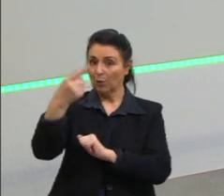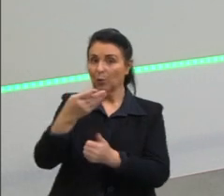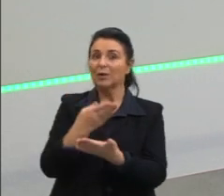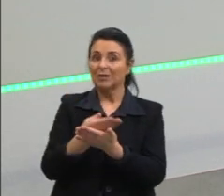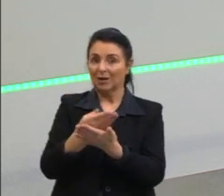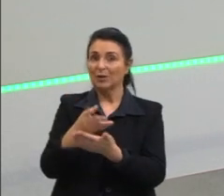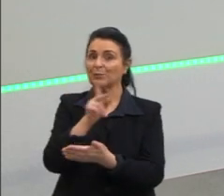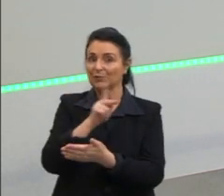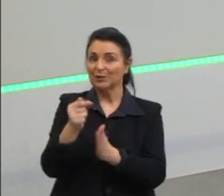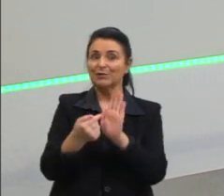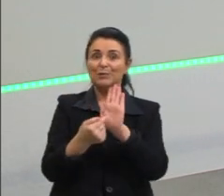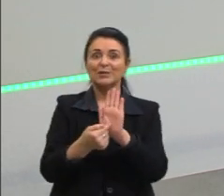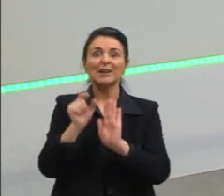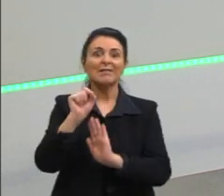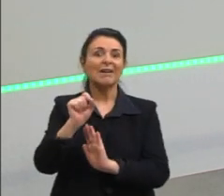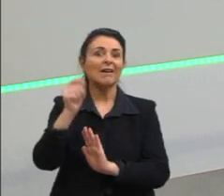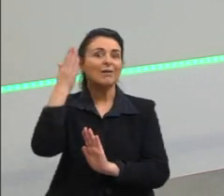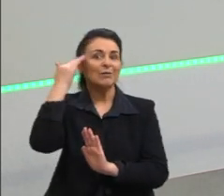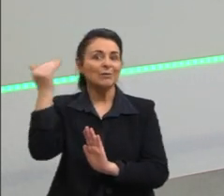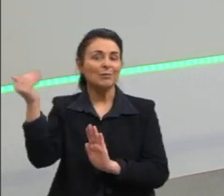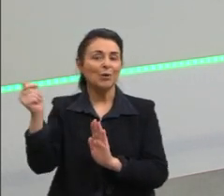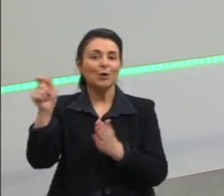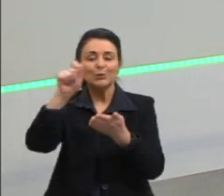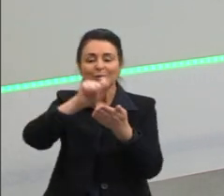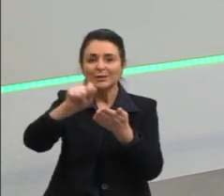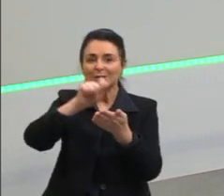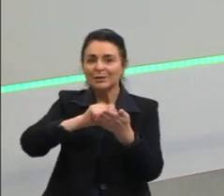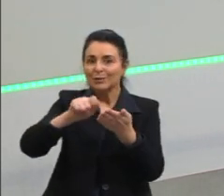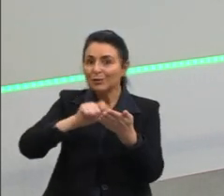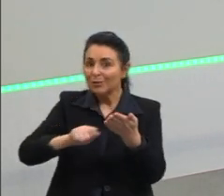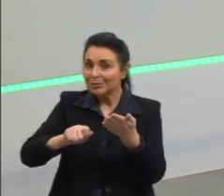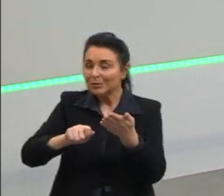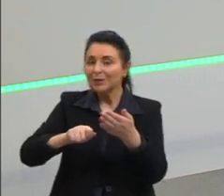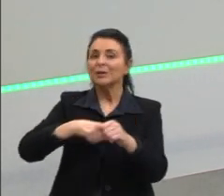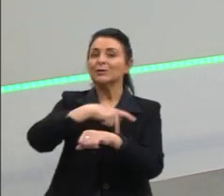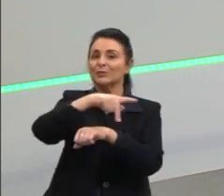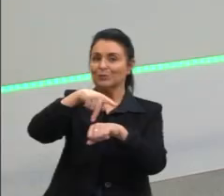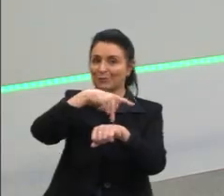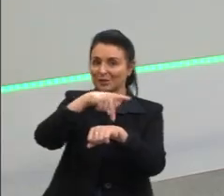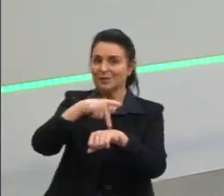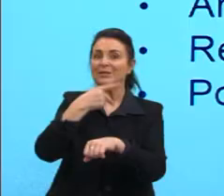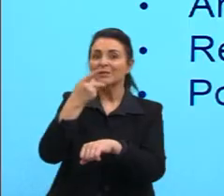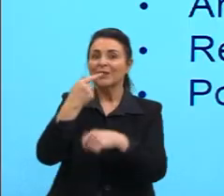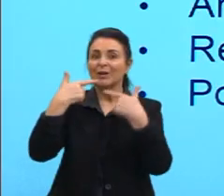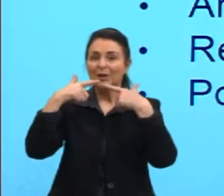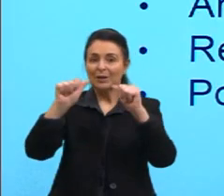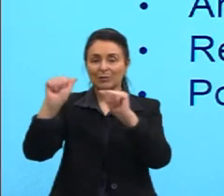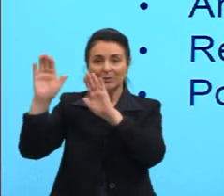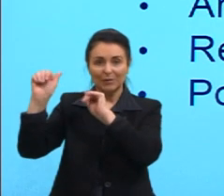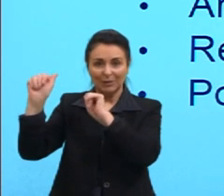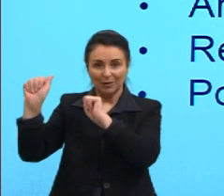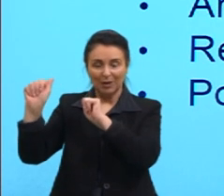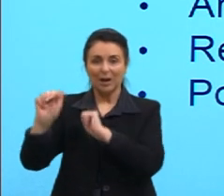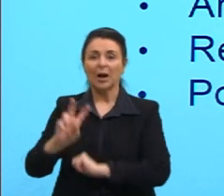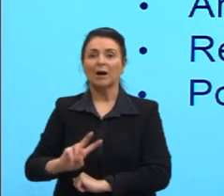personalidades, escritores dos países hispanohablantes, a valorização cultural,